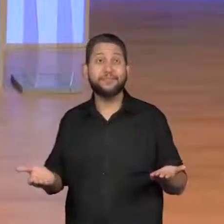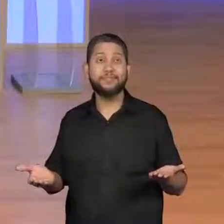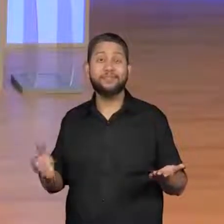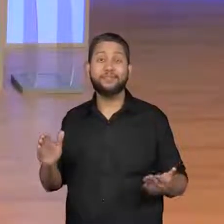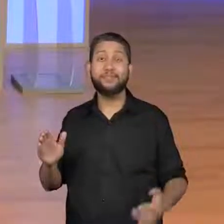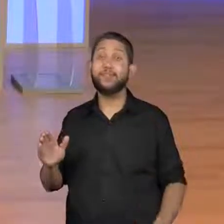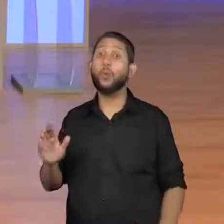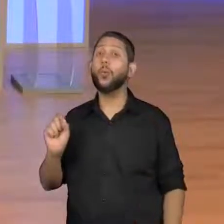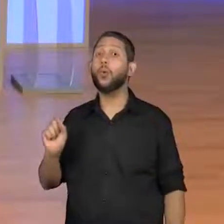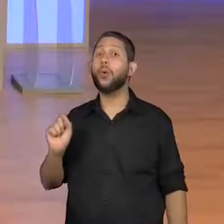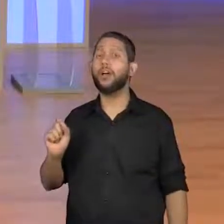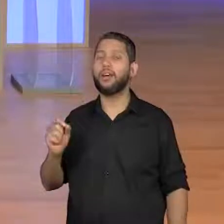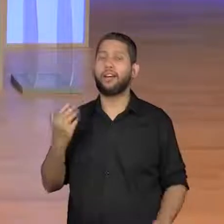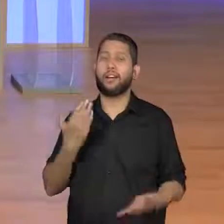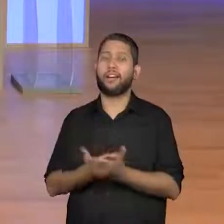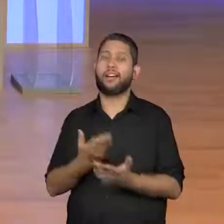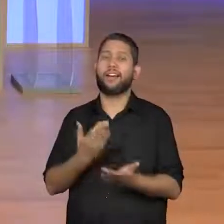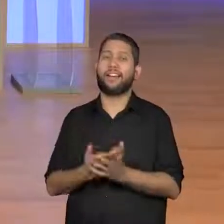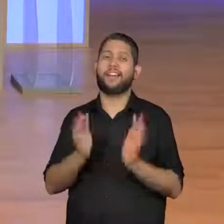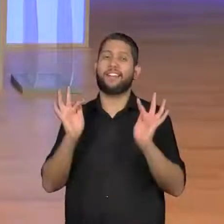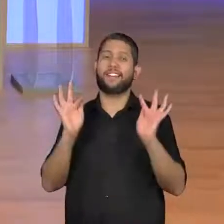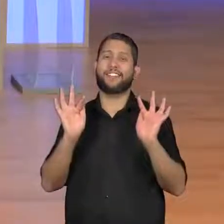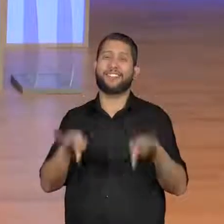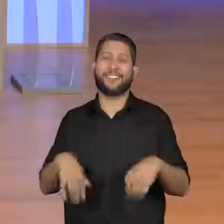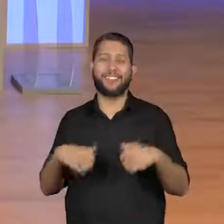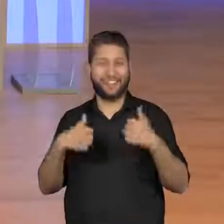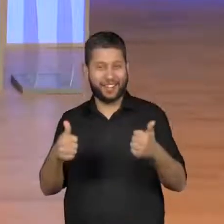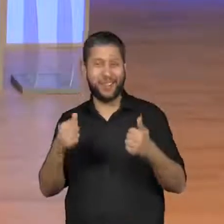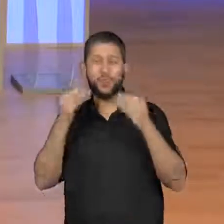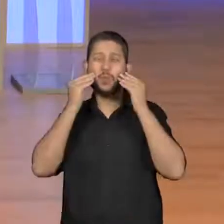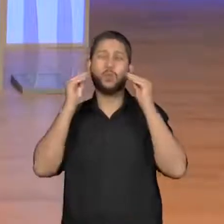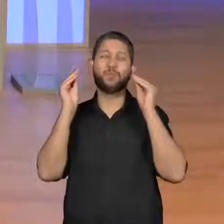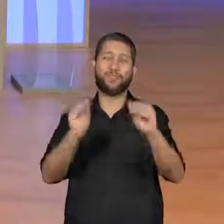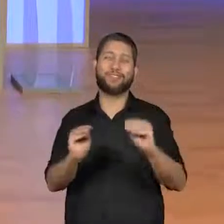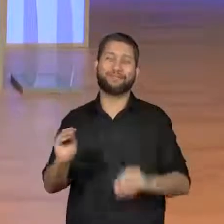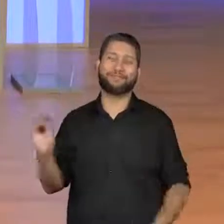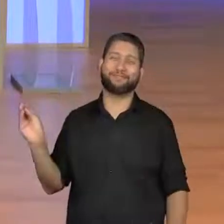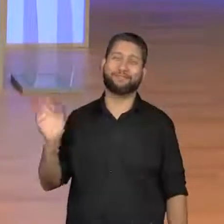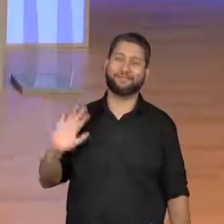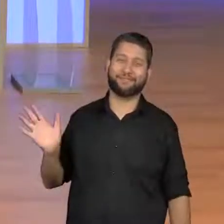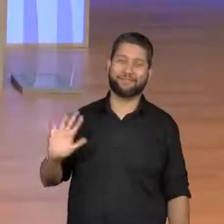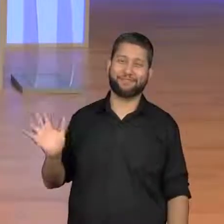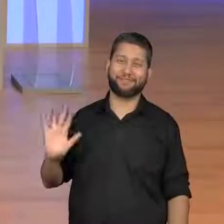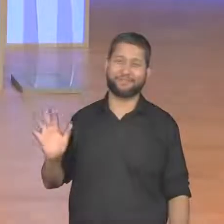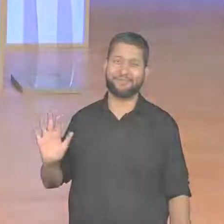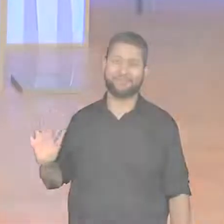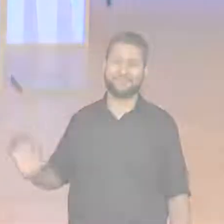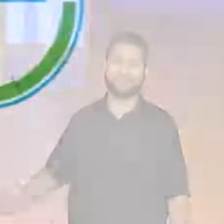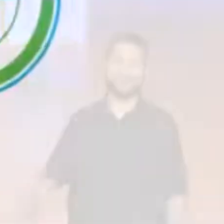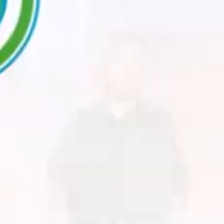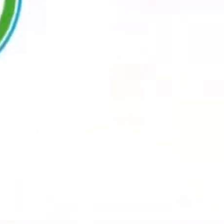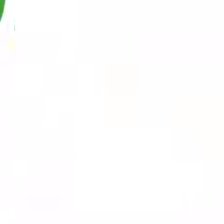nossa aula se encerra. Um super beijo e até a próxima. Tchau, tchau.